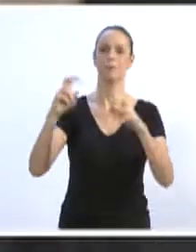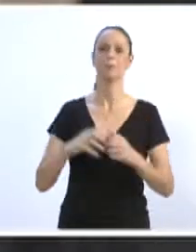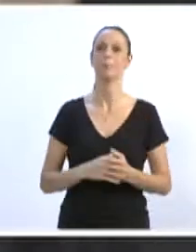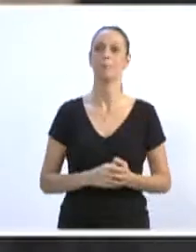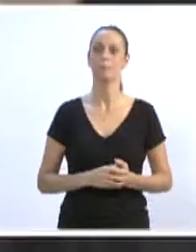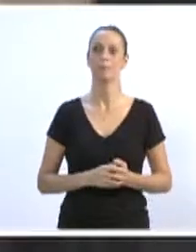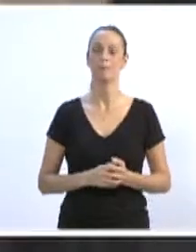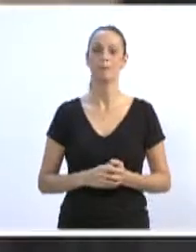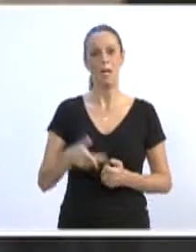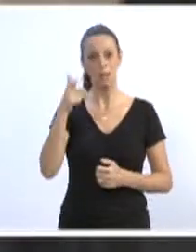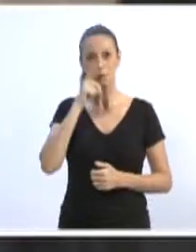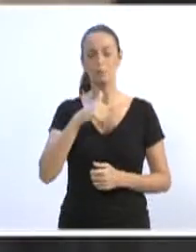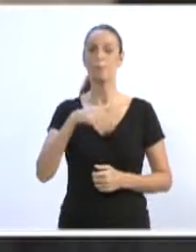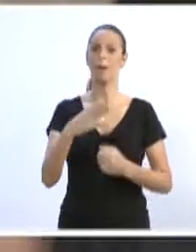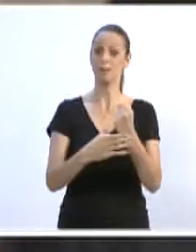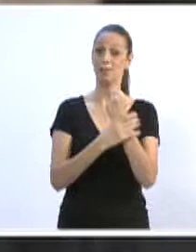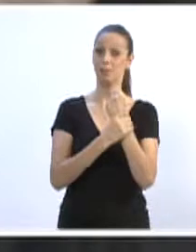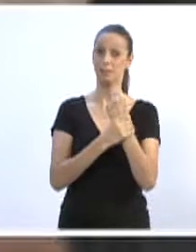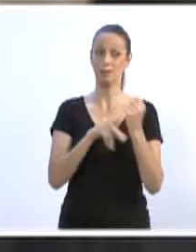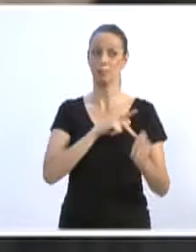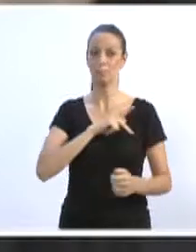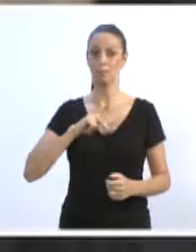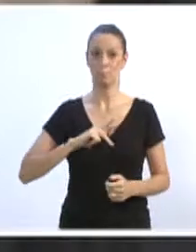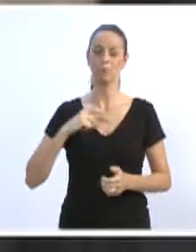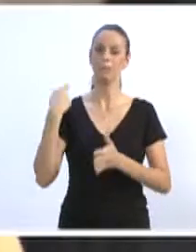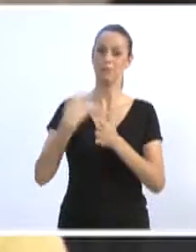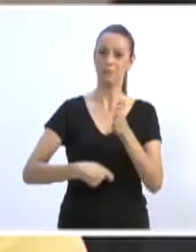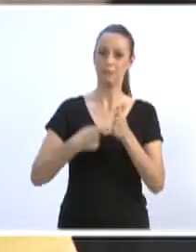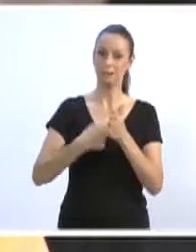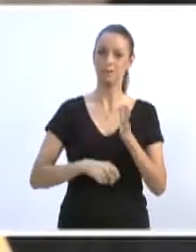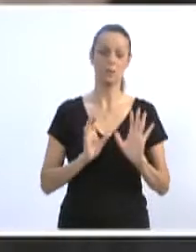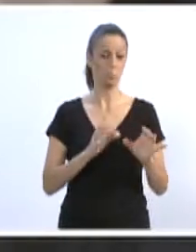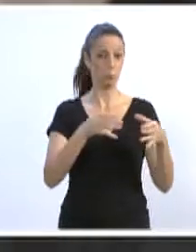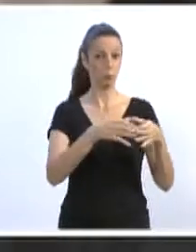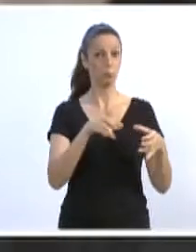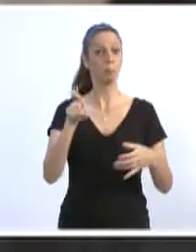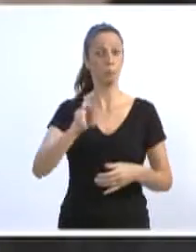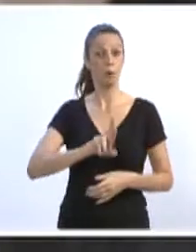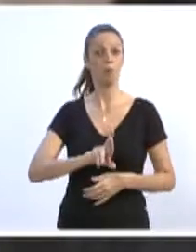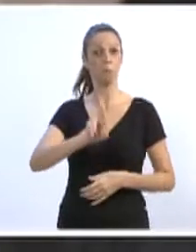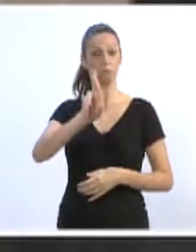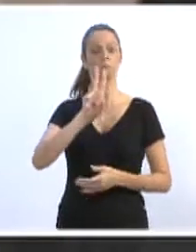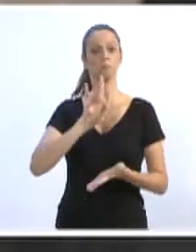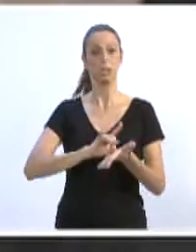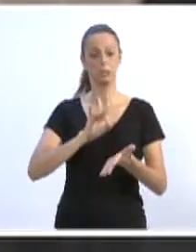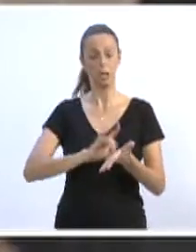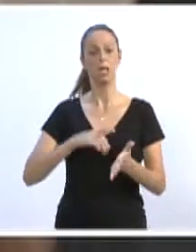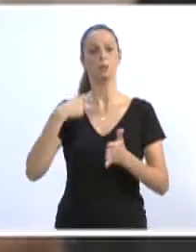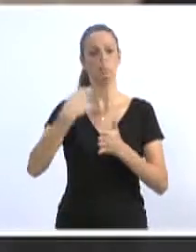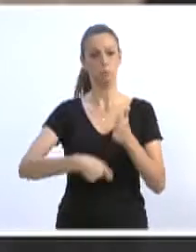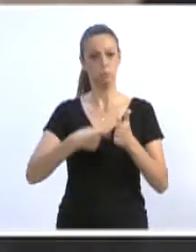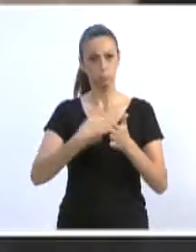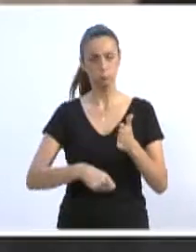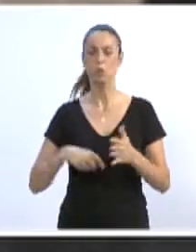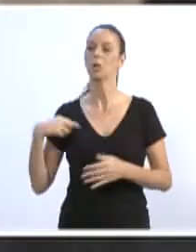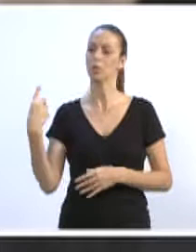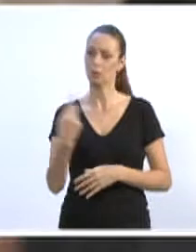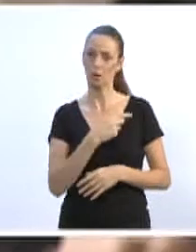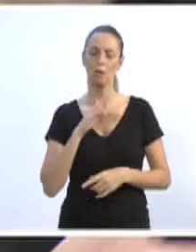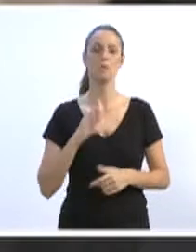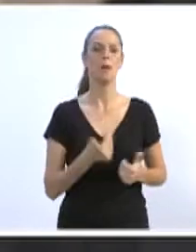mais segurança para nosso município, e por vossa luta à frente dessa comissão, que há muito tempo, vossa excelência, vem travada aqui nesta casa, com o apoio de todos nós aqui.